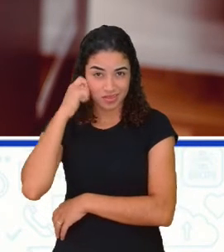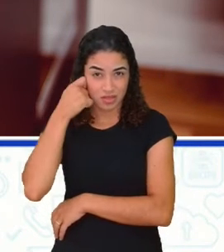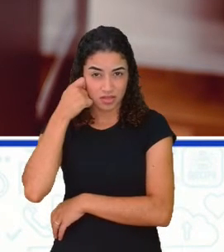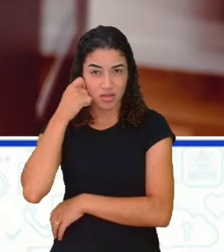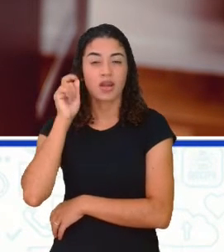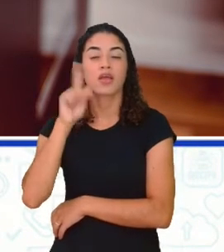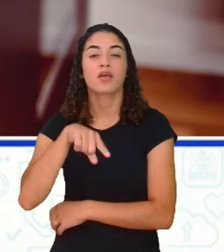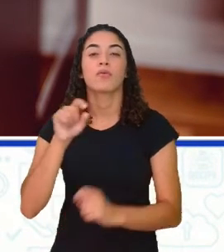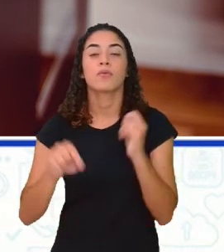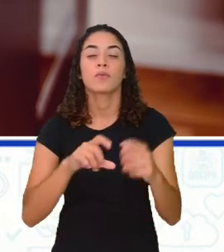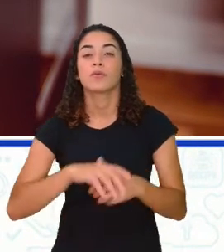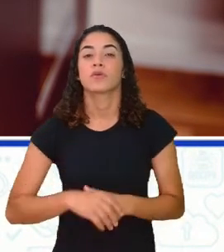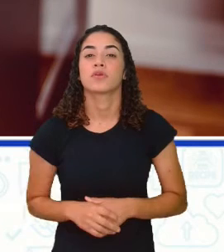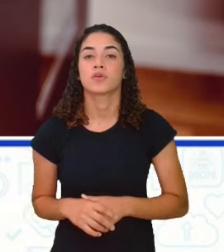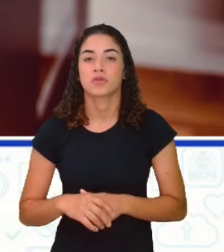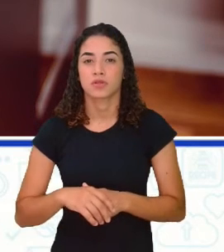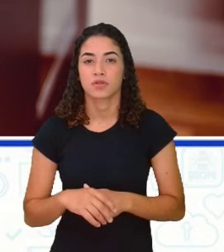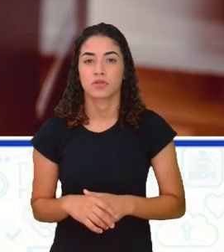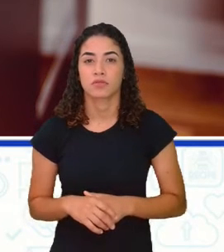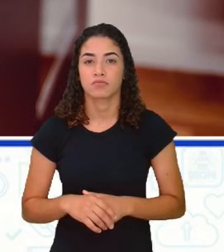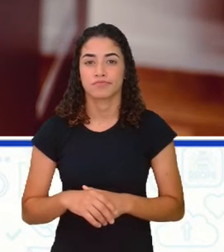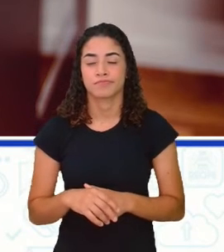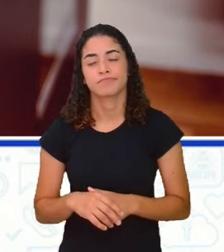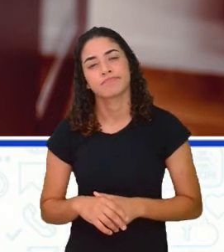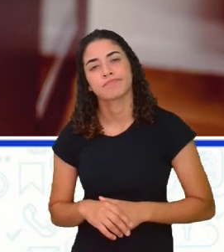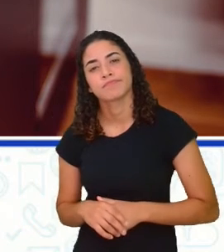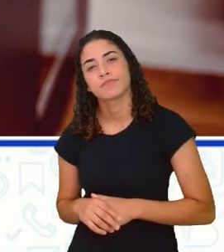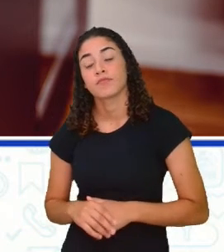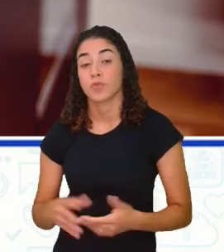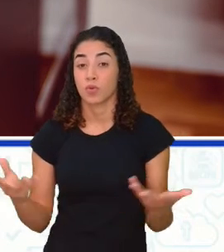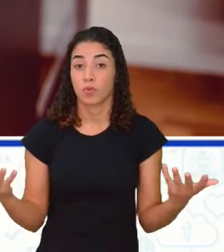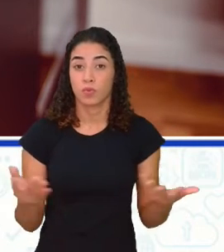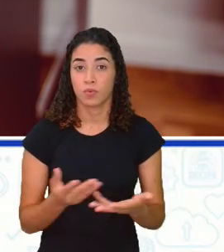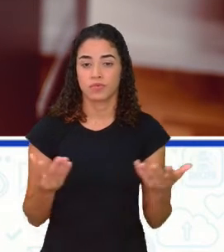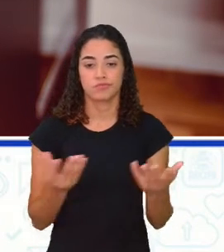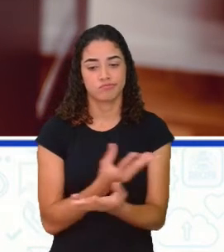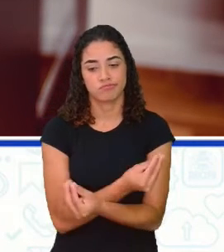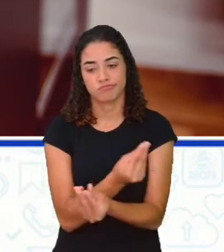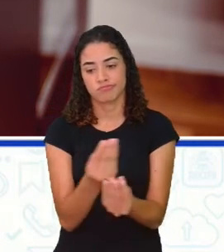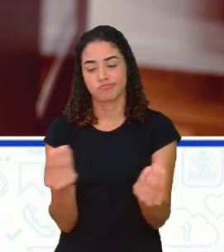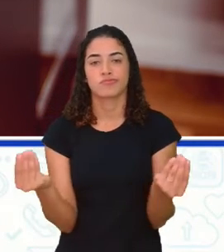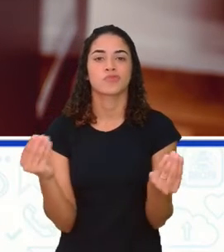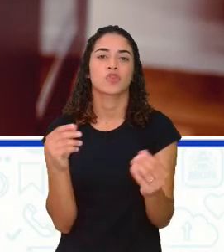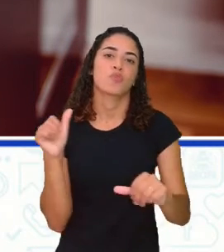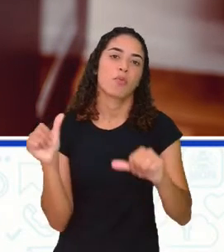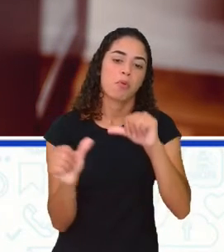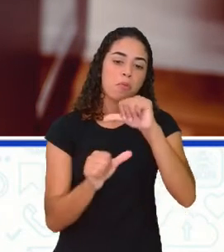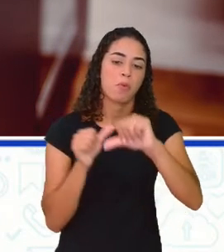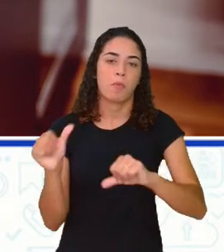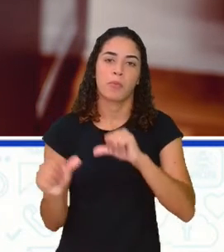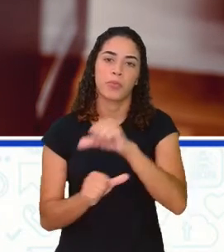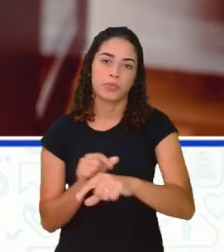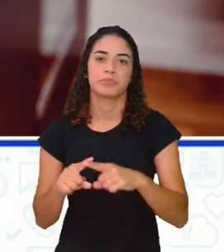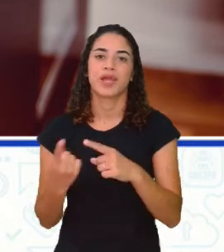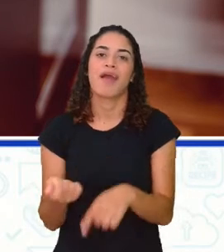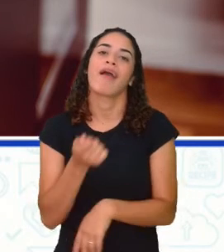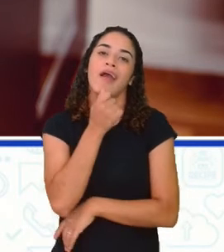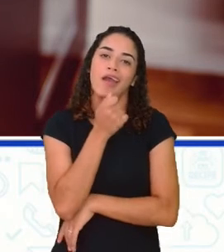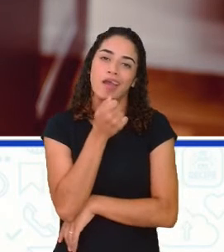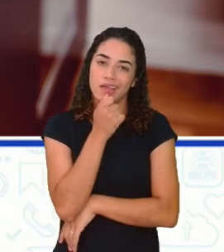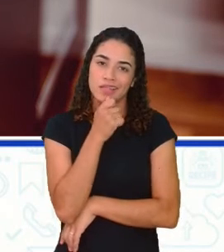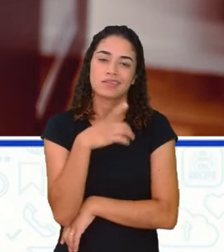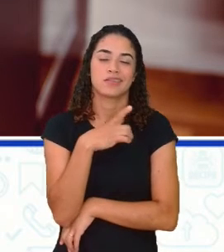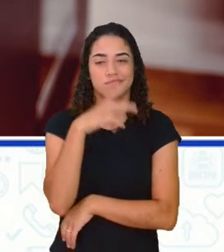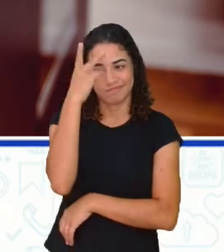era, era tido. Porque hoje, não é, muitas coisas estão mudando, mas ainda existem muitas pessoas com esse